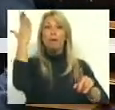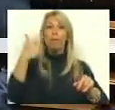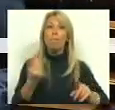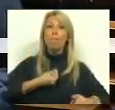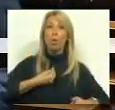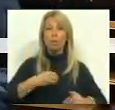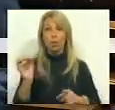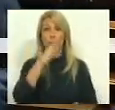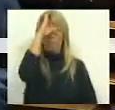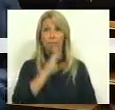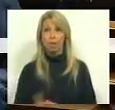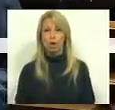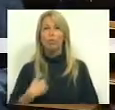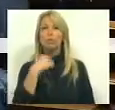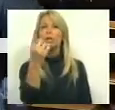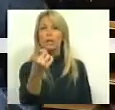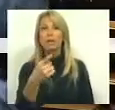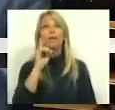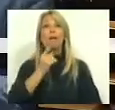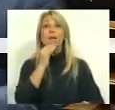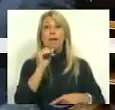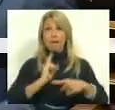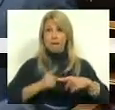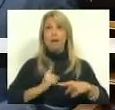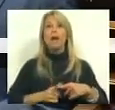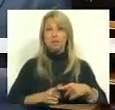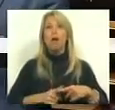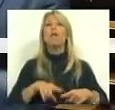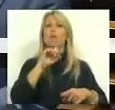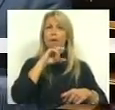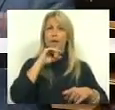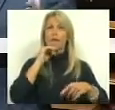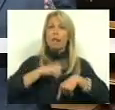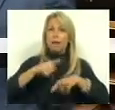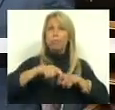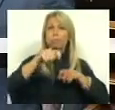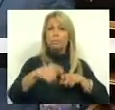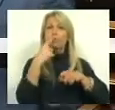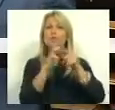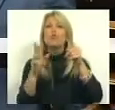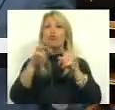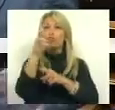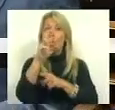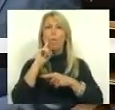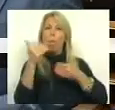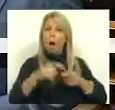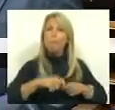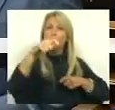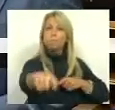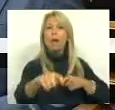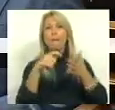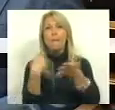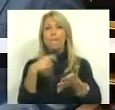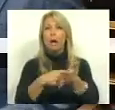seguinte, a Grécia conseguiu ter carência de juros, ter mais prazo para fazer a amortização dos seus